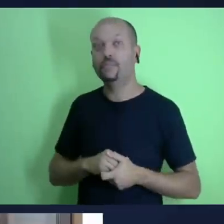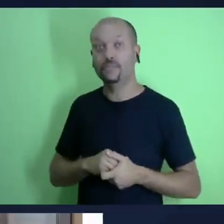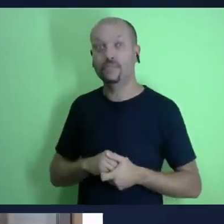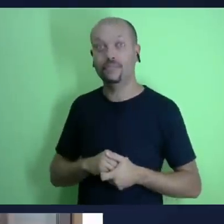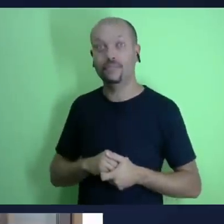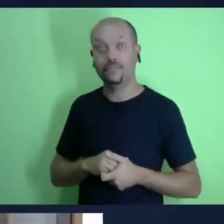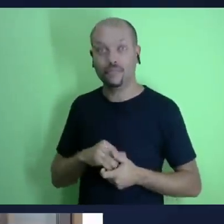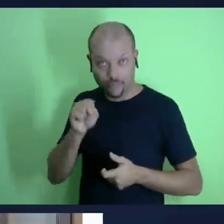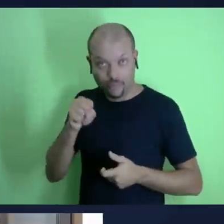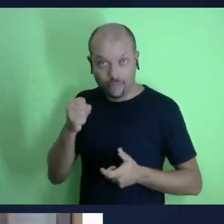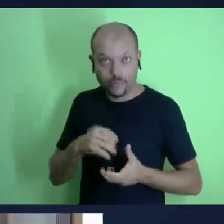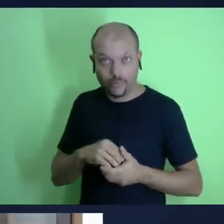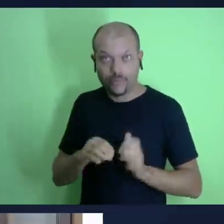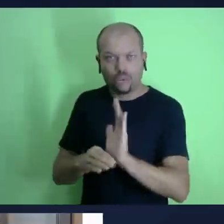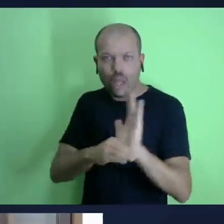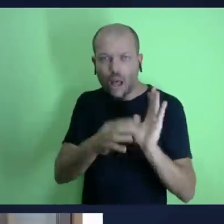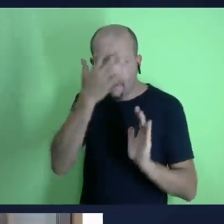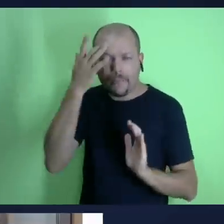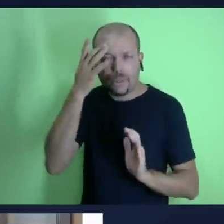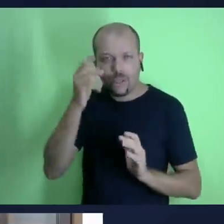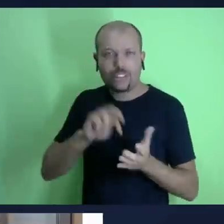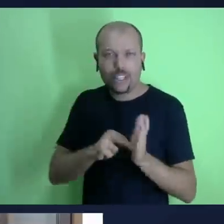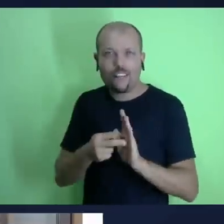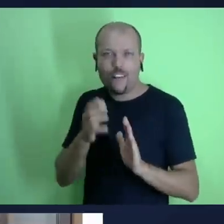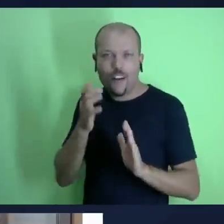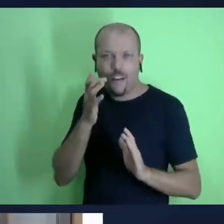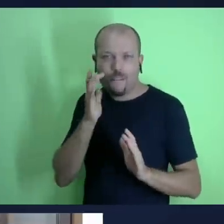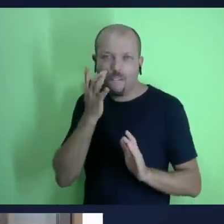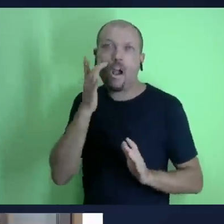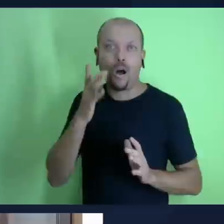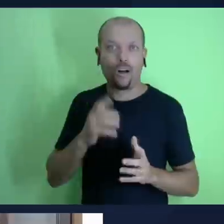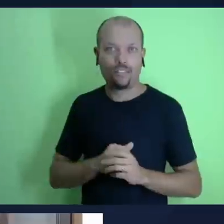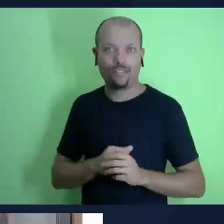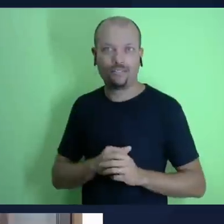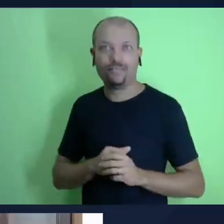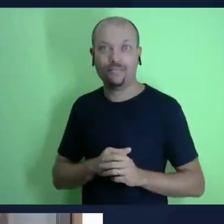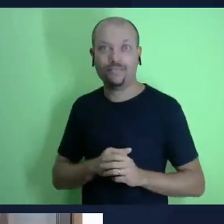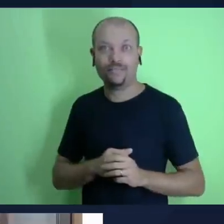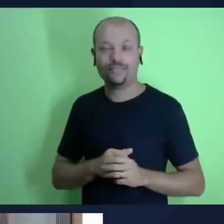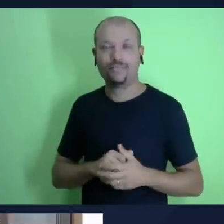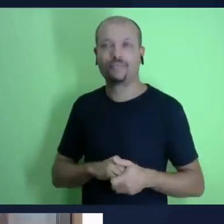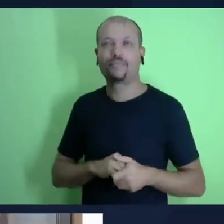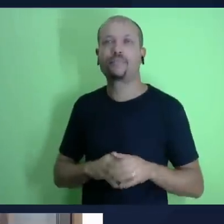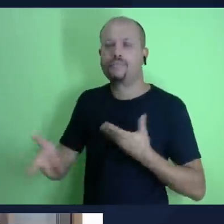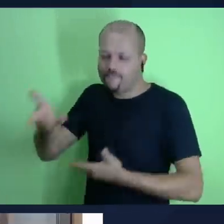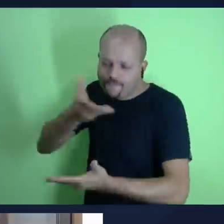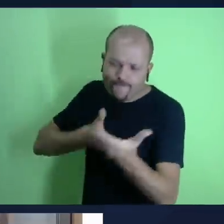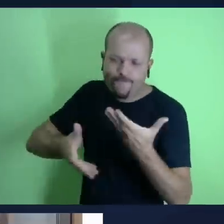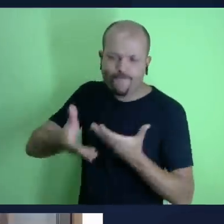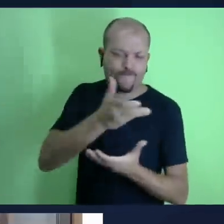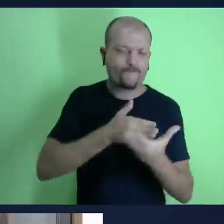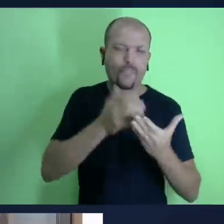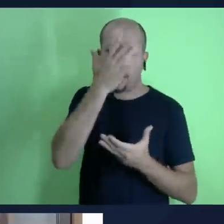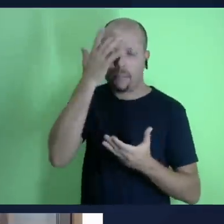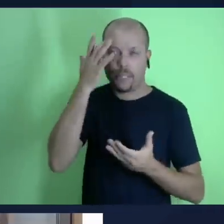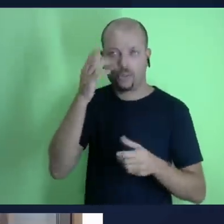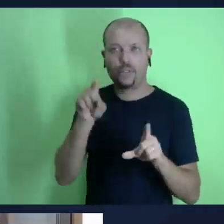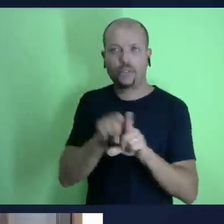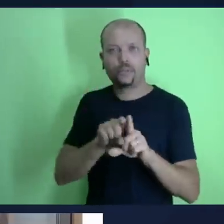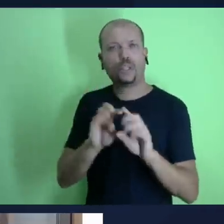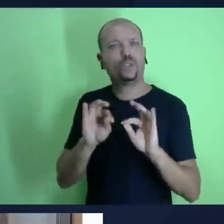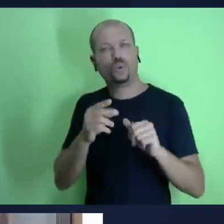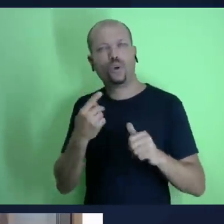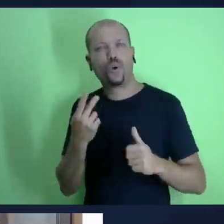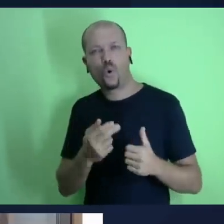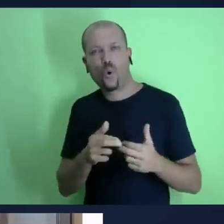estamos entre aspas acumulando um tesouro no céu porque os tesouros são as pessoas e quando nós cuidamos das